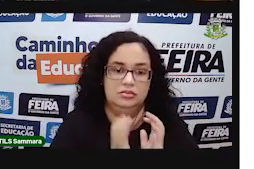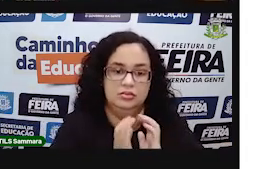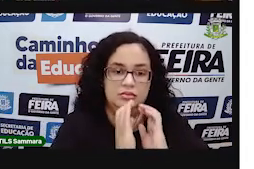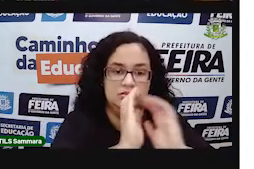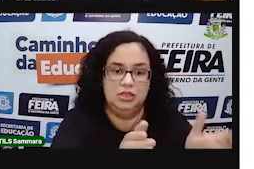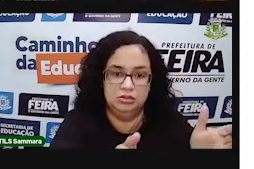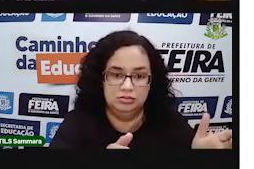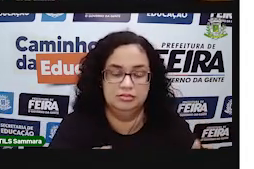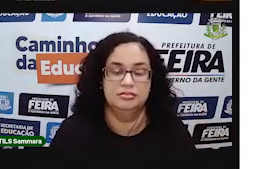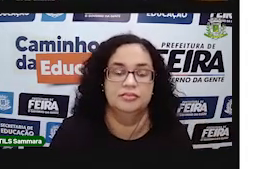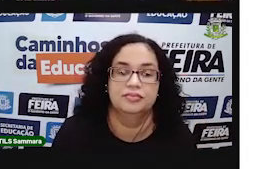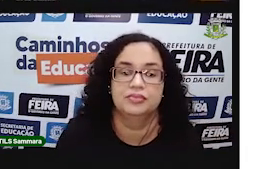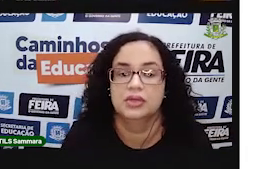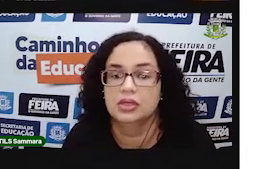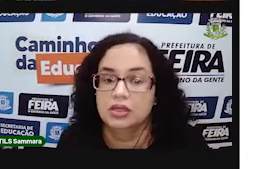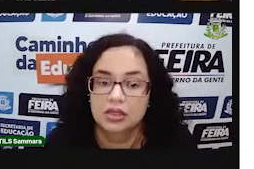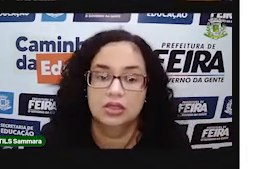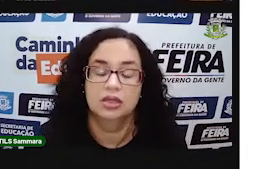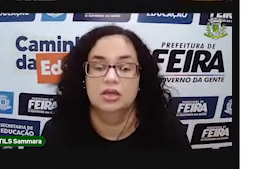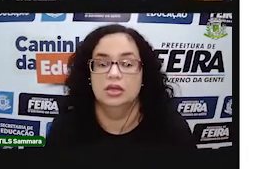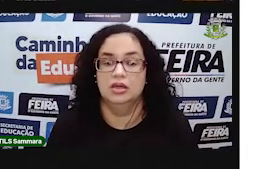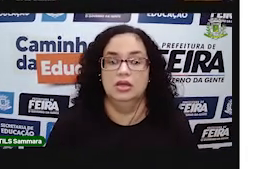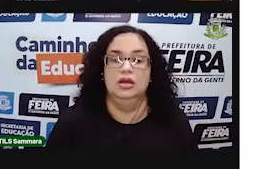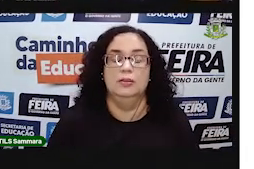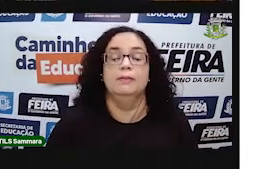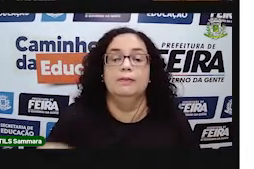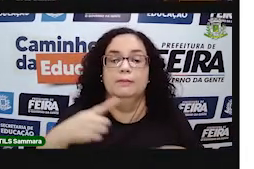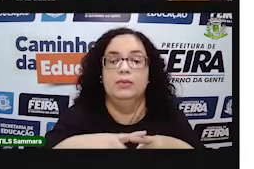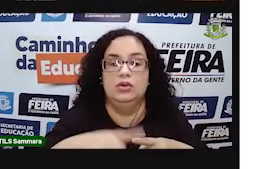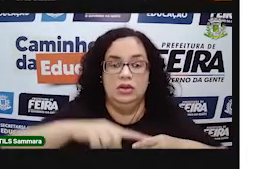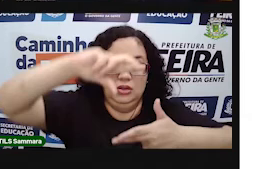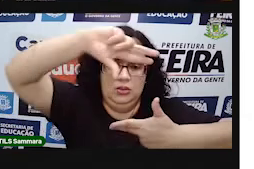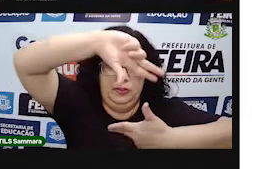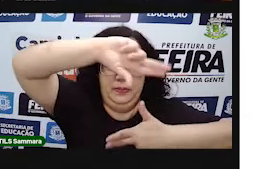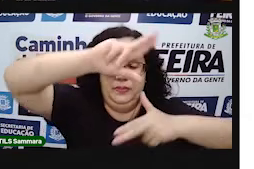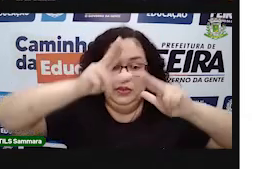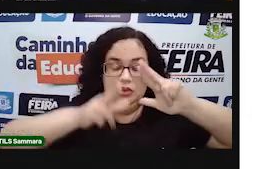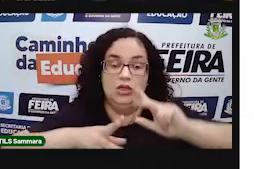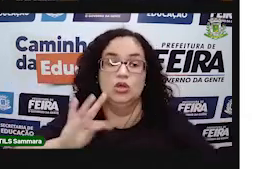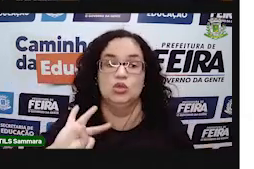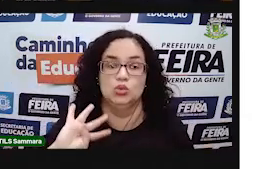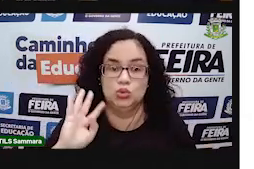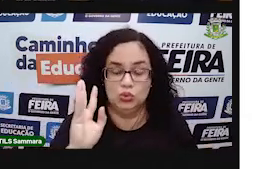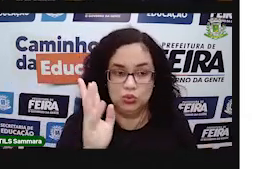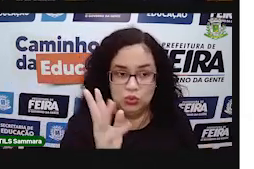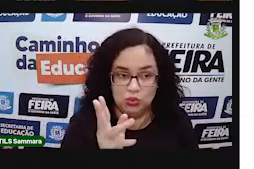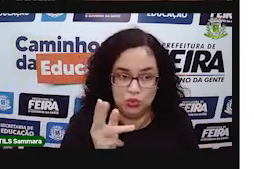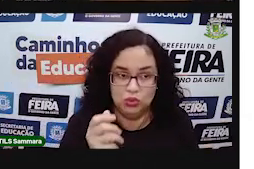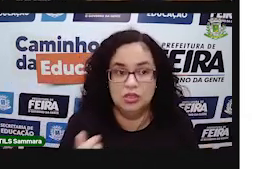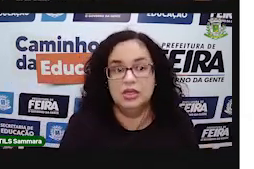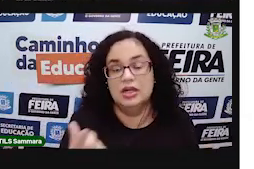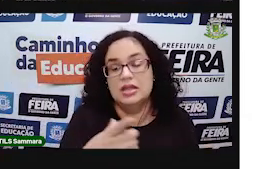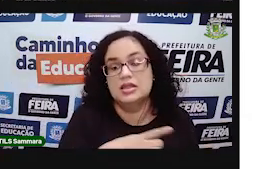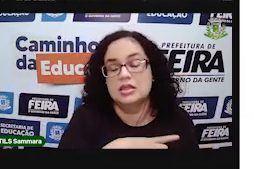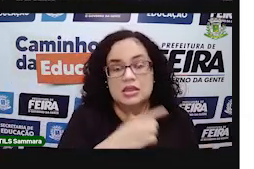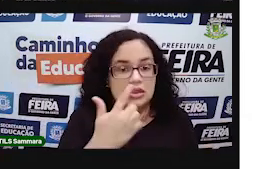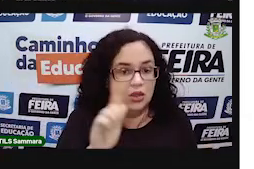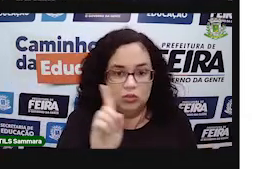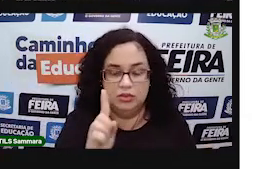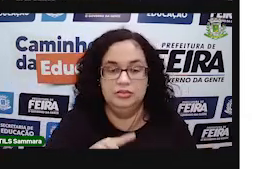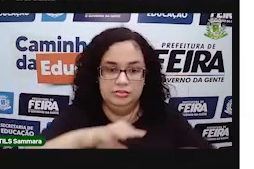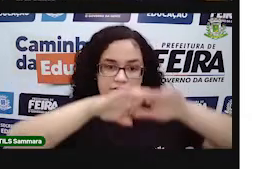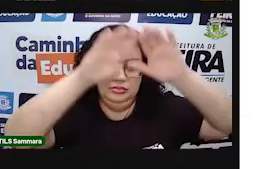jogos de tabuleiro. Aquele ali é um poliedro. Por que é um poliedro? Porque todas as partes dele não são